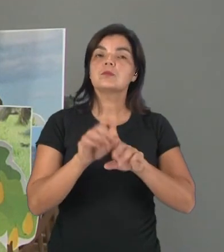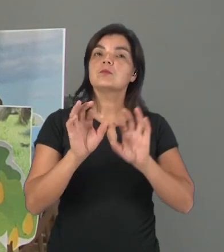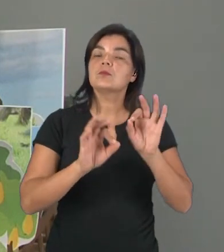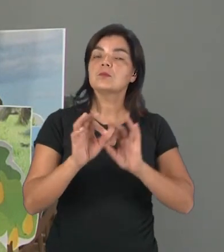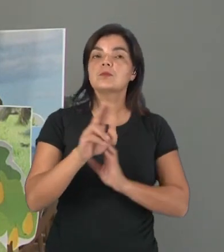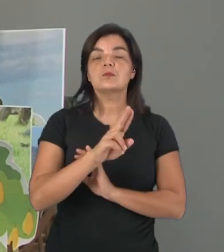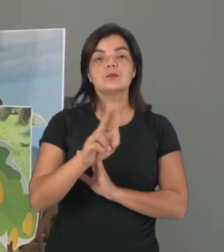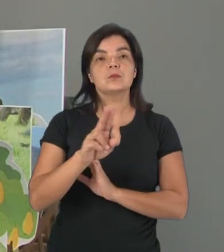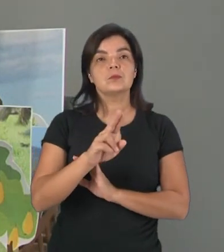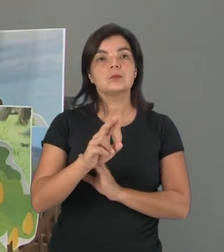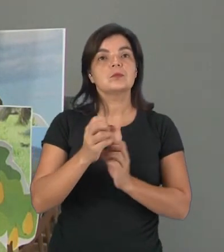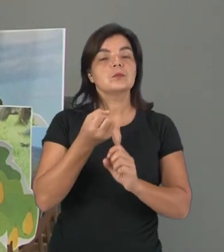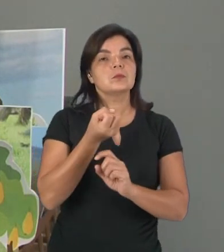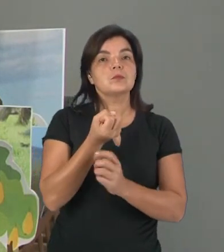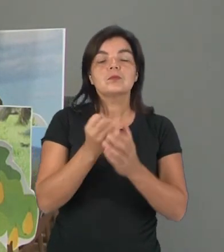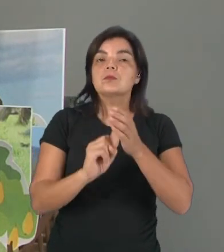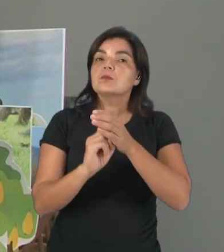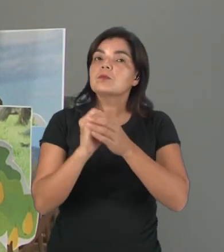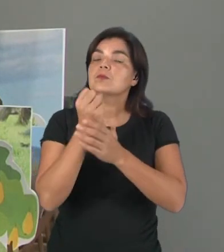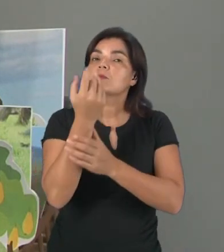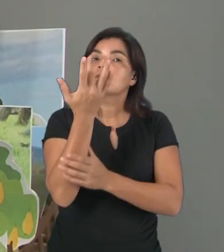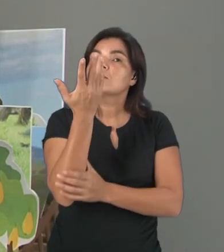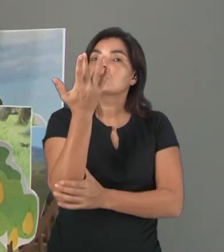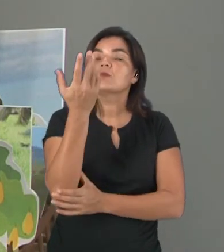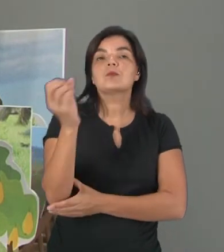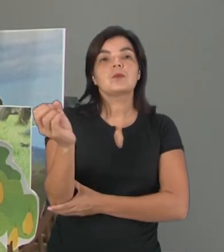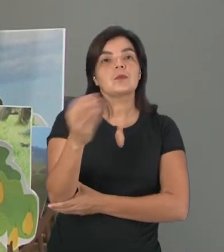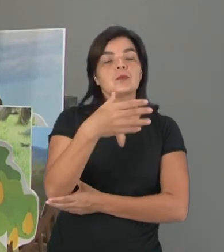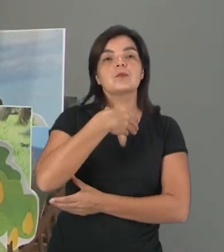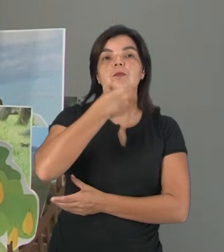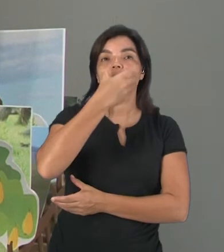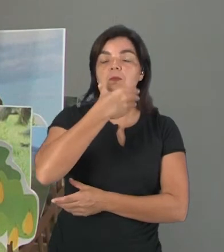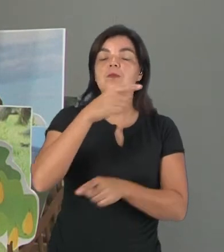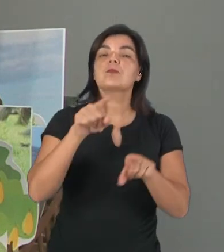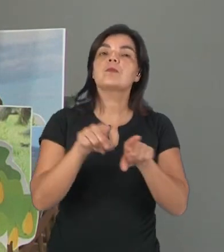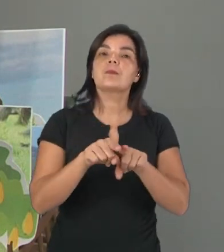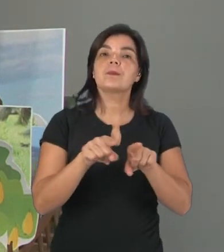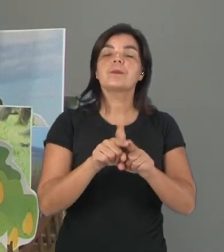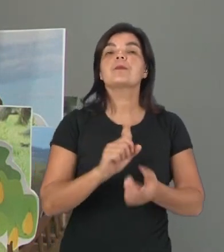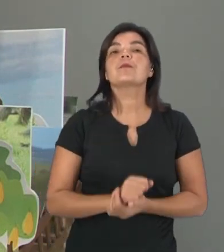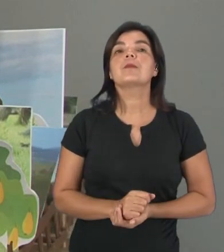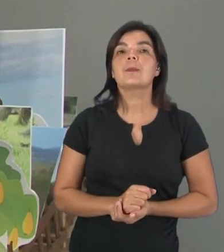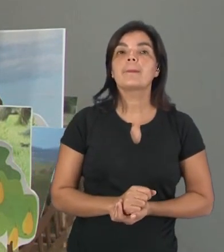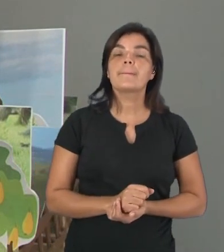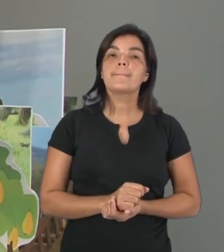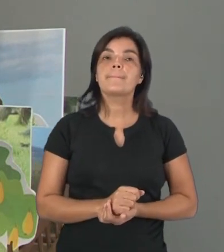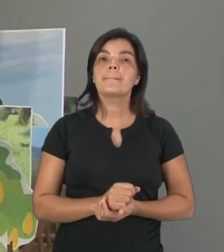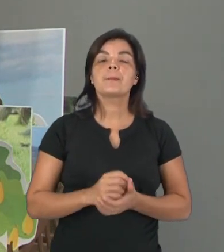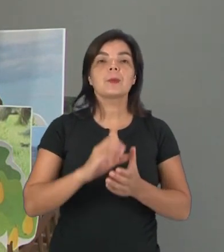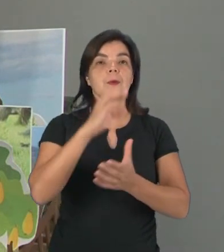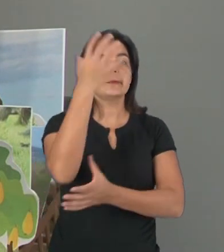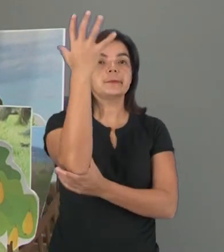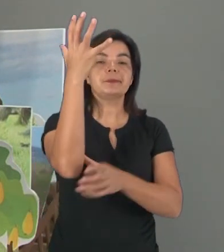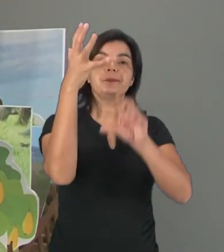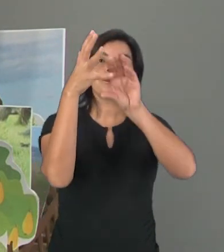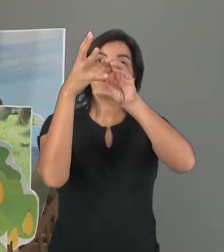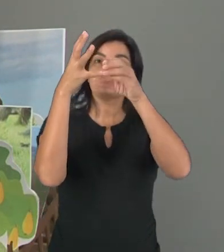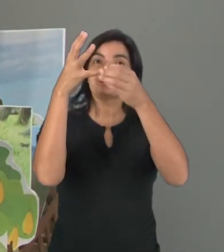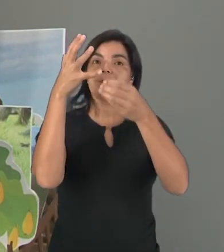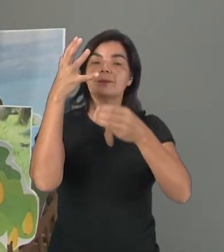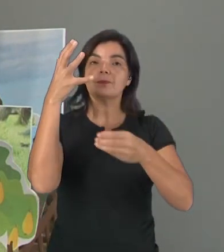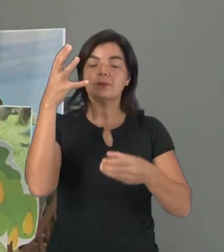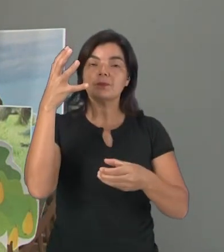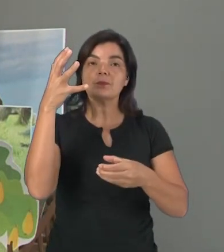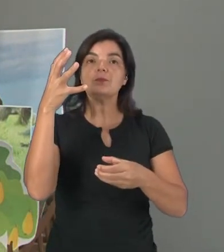feito de novo, ela vai florar e vai dar novos frutos. Os frutos da castanheira também caem com a